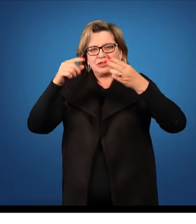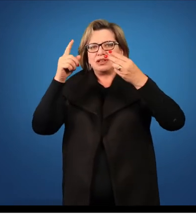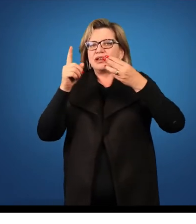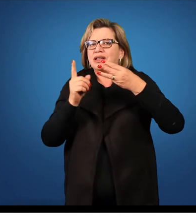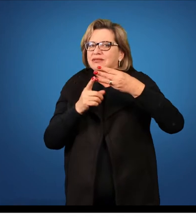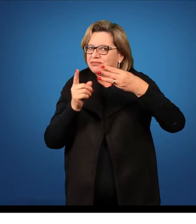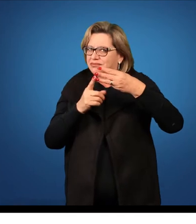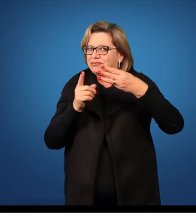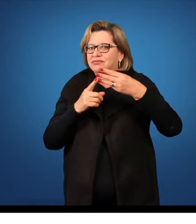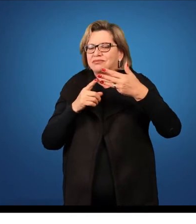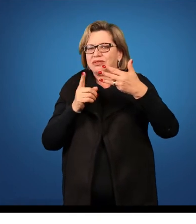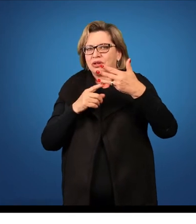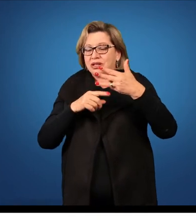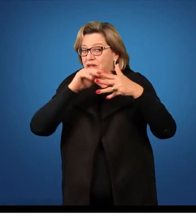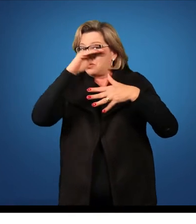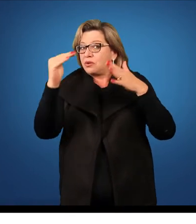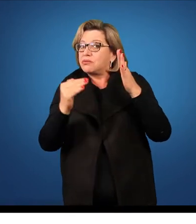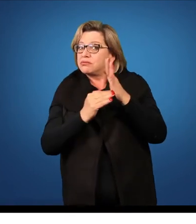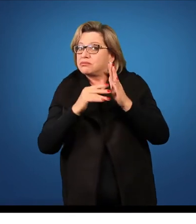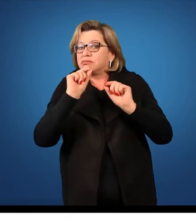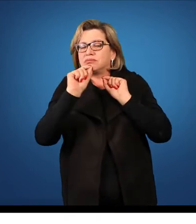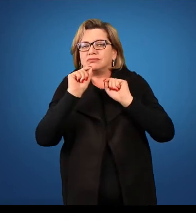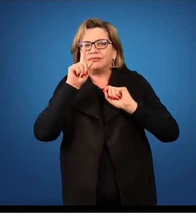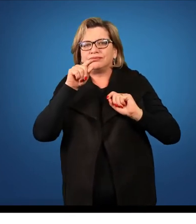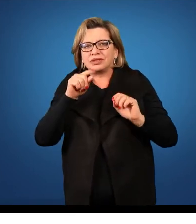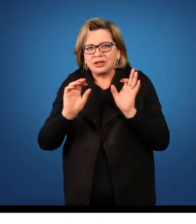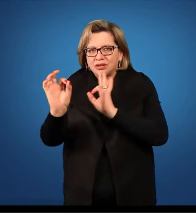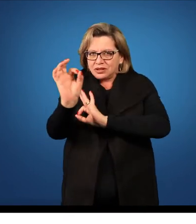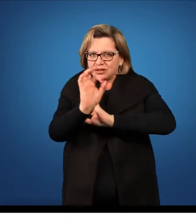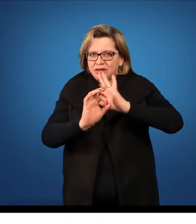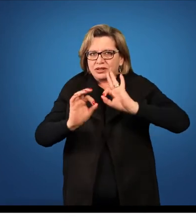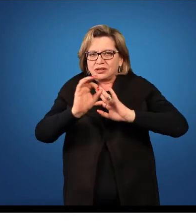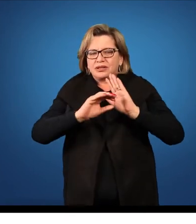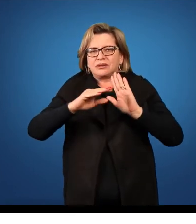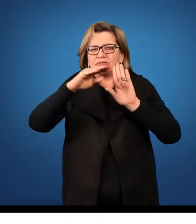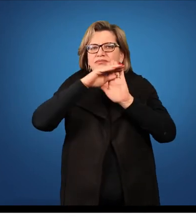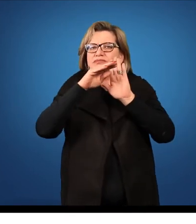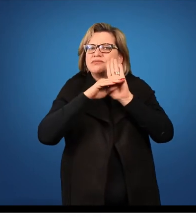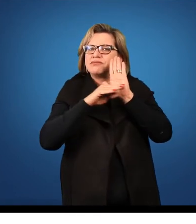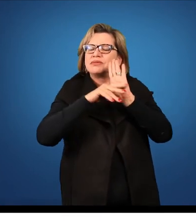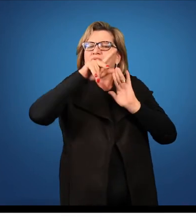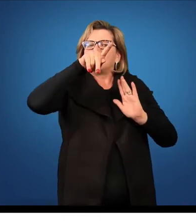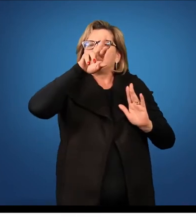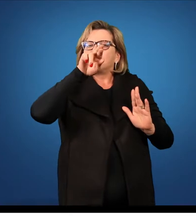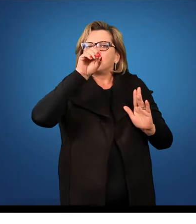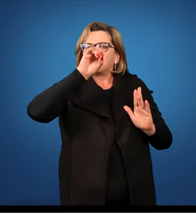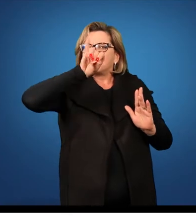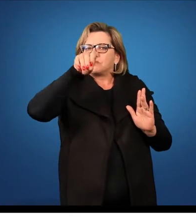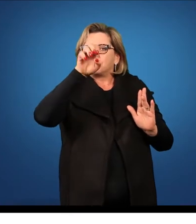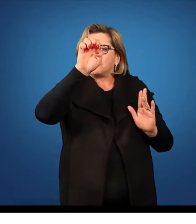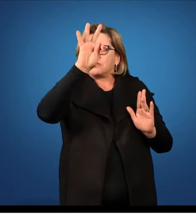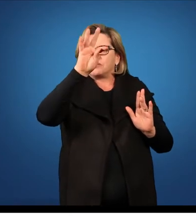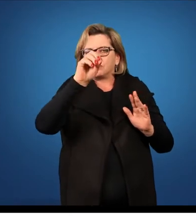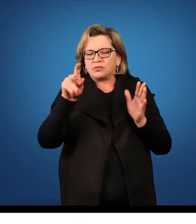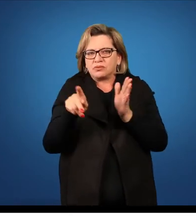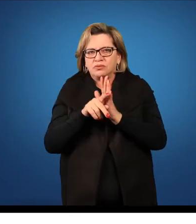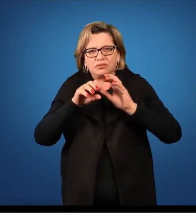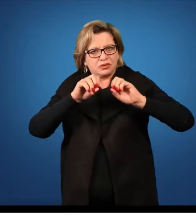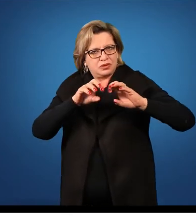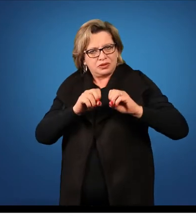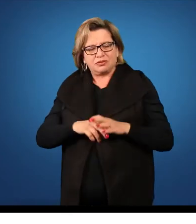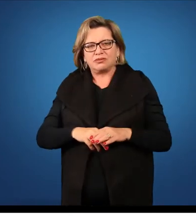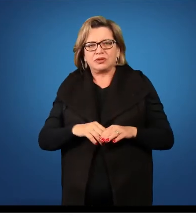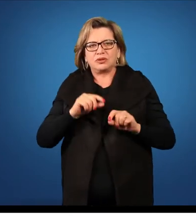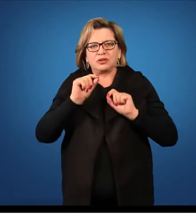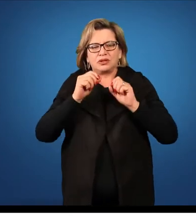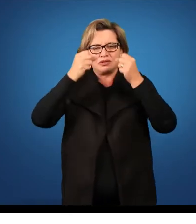e a última fase, a quarta fase, é a elaboração de projetos de ensino. Vamos explicar o